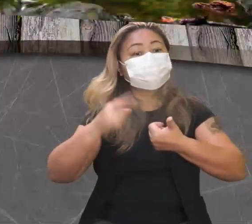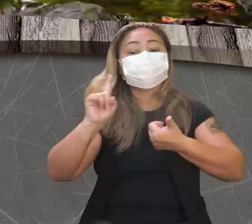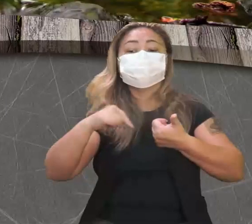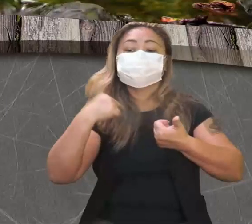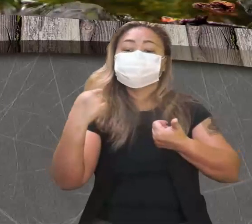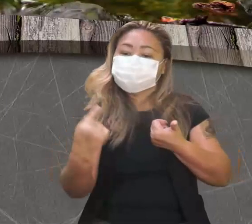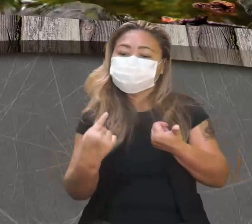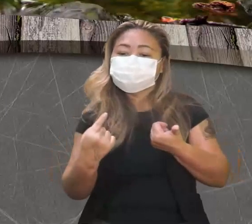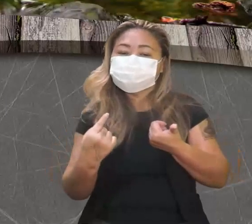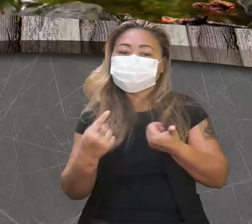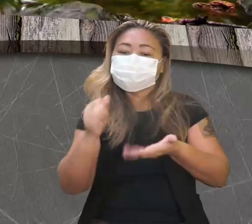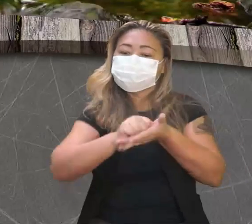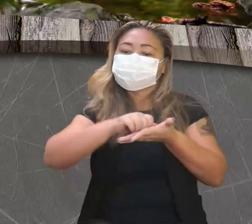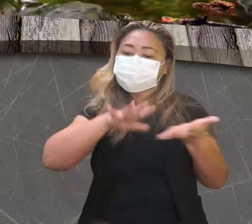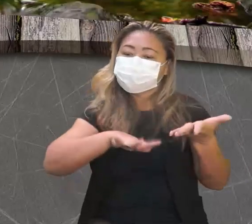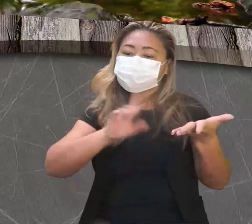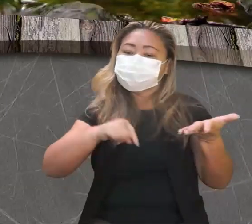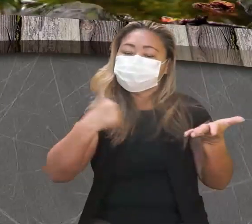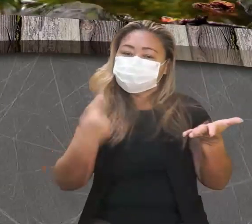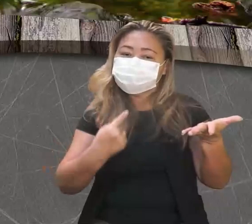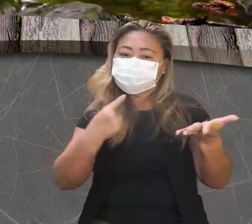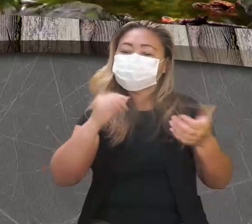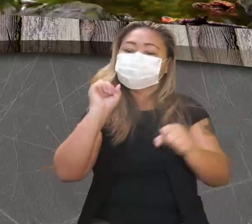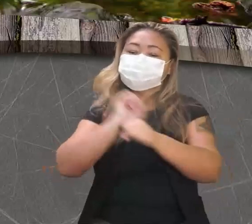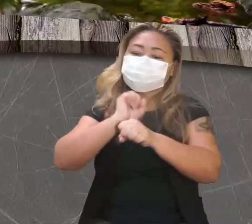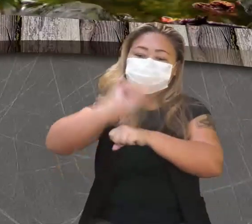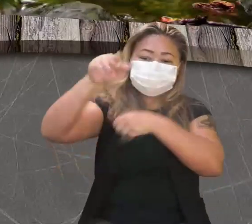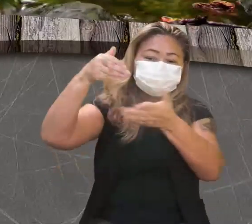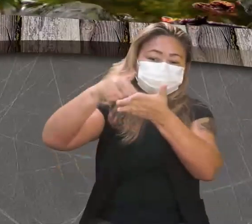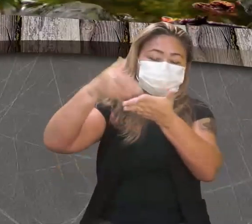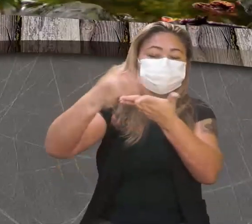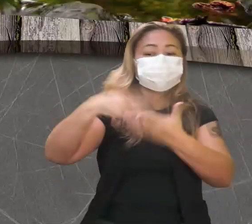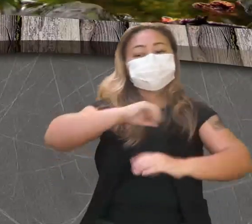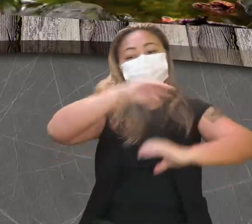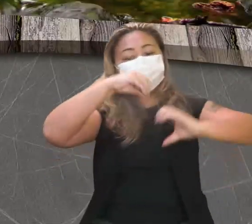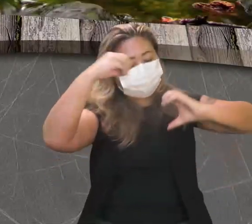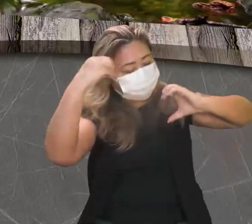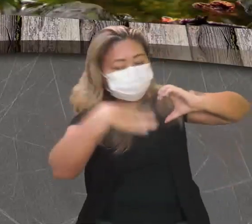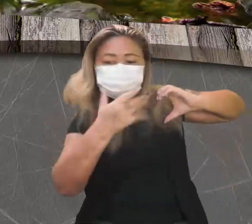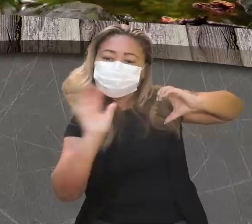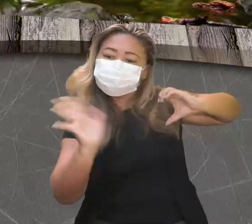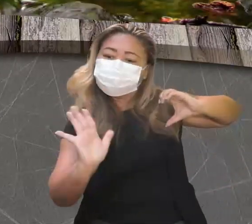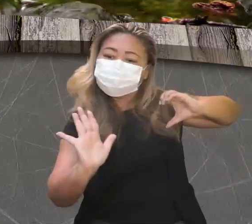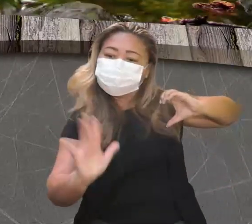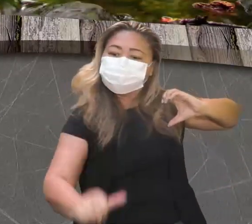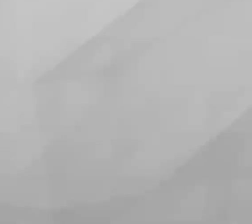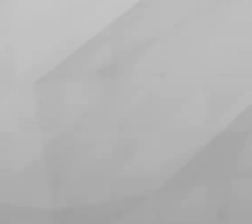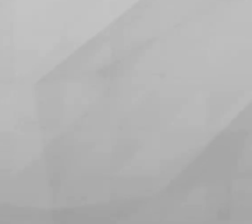foi a nossa atividade. E eu te aguardo pra nossa próxima aula. Um beijo no coração. Tchau!